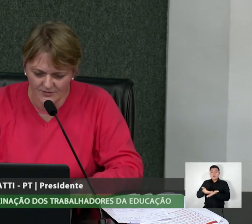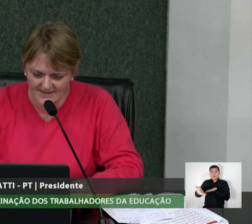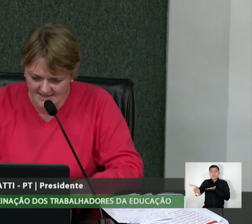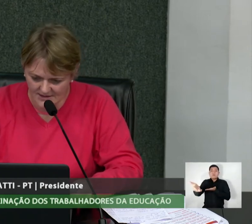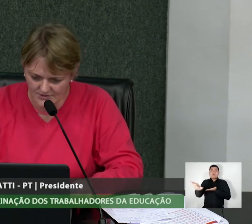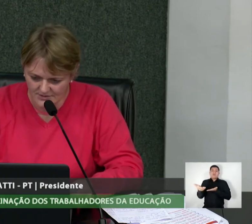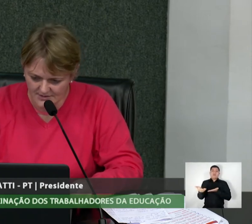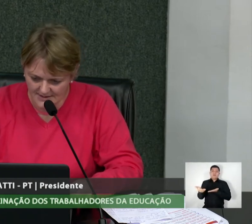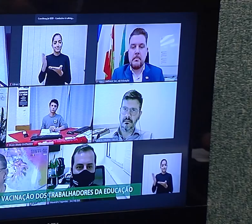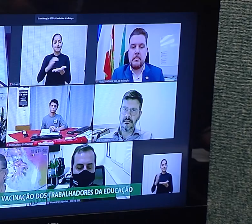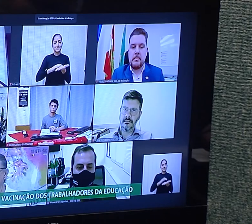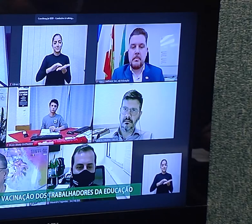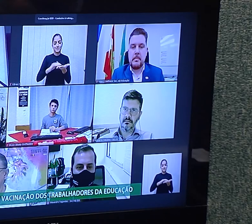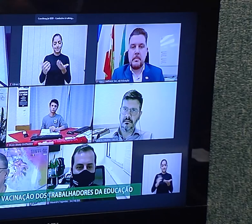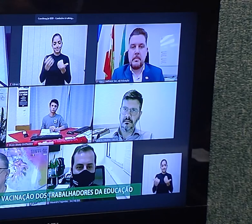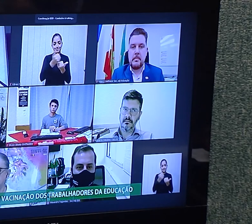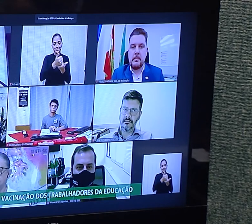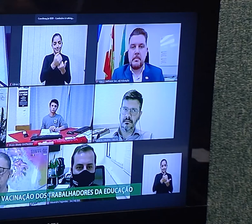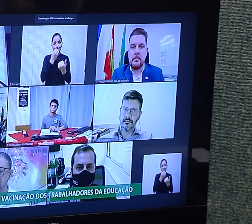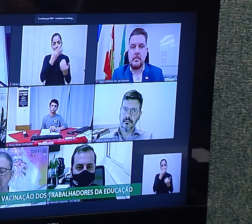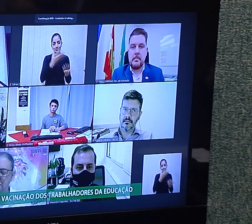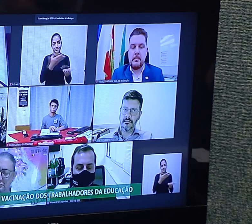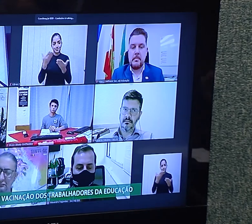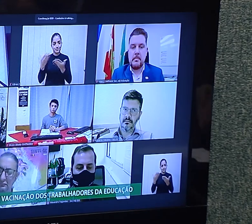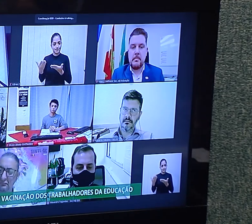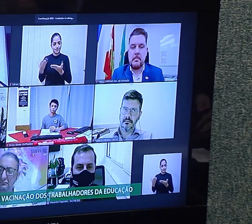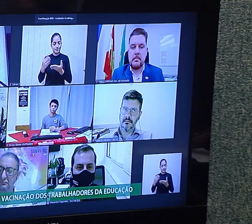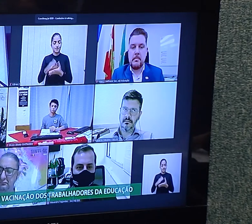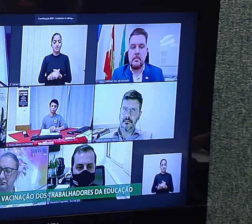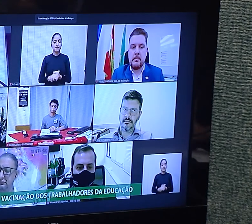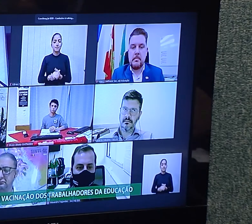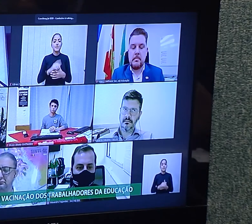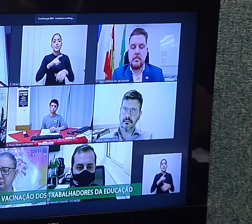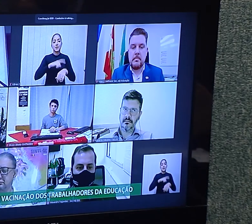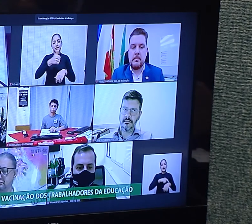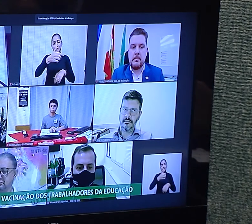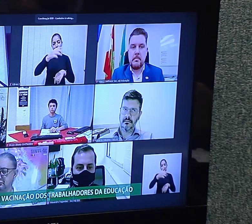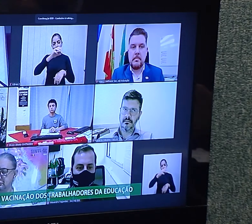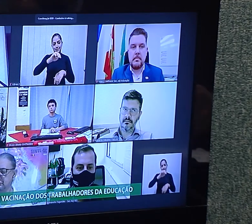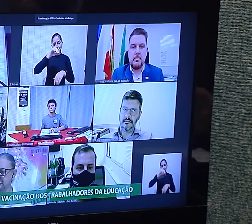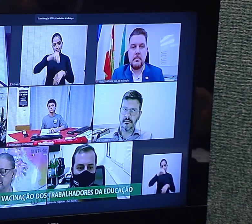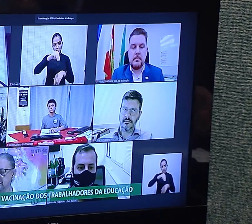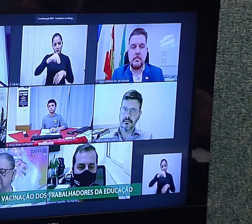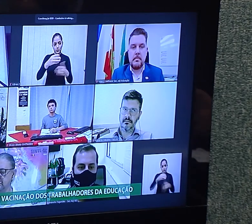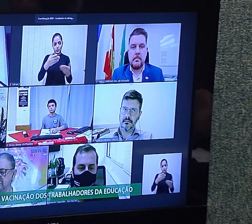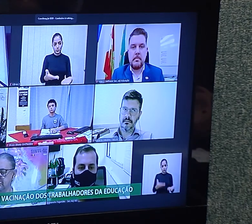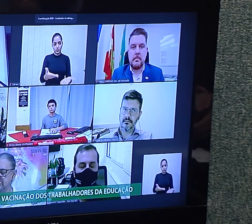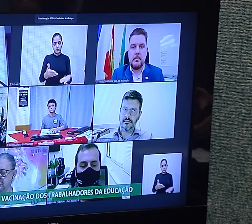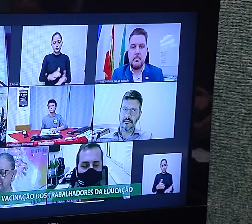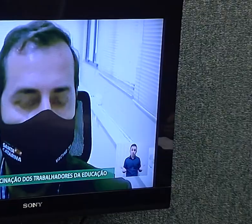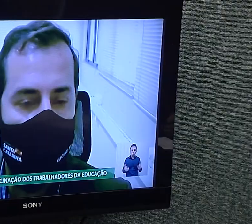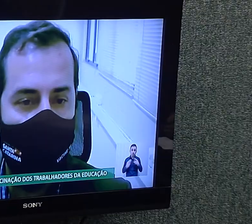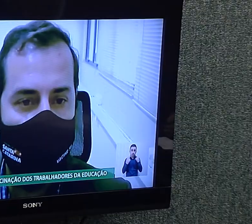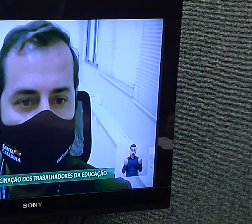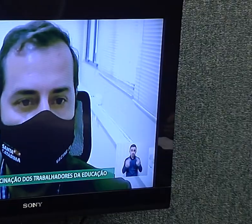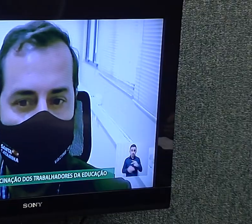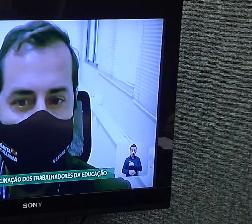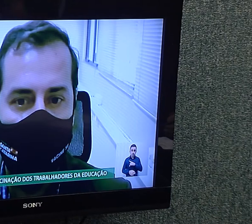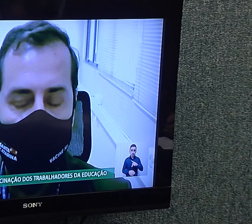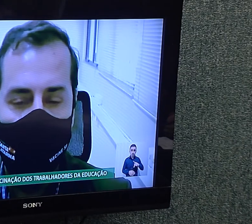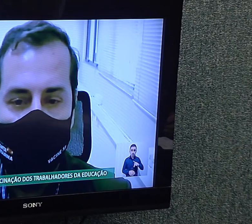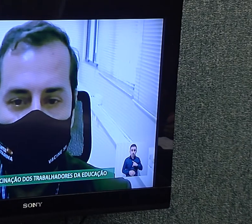estados estão fazendo. Os representantes do Governo do Estado afirmaram que foi concluído recentemente um